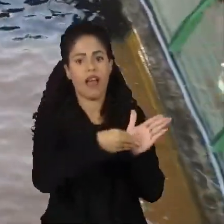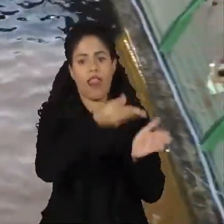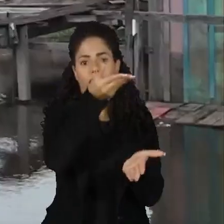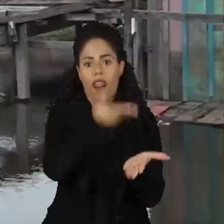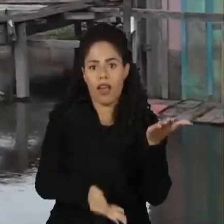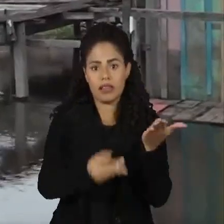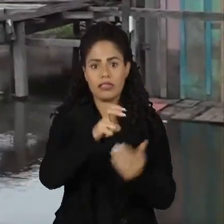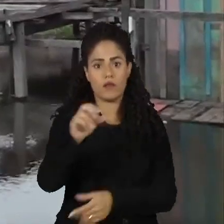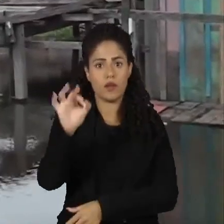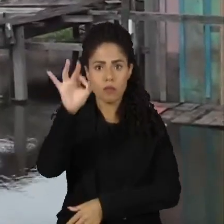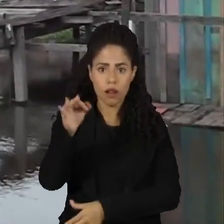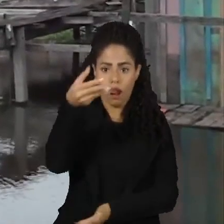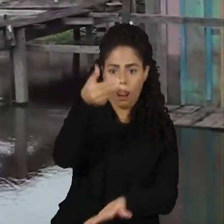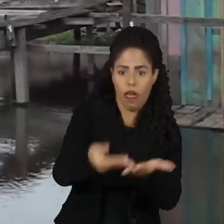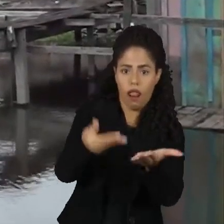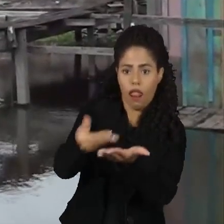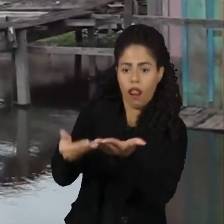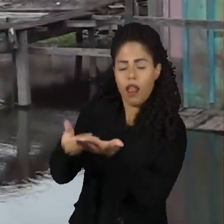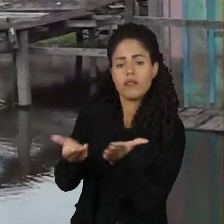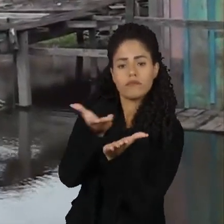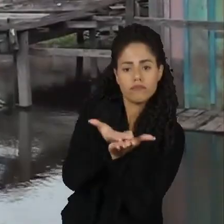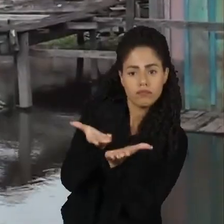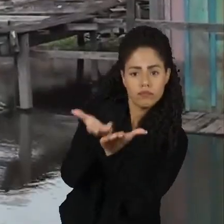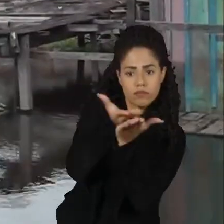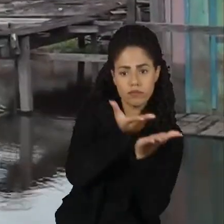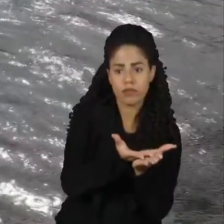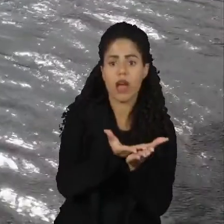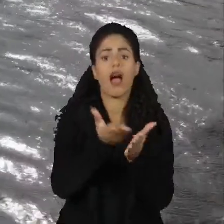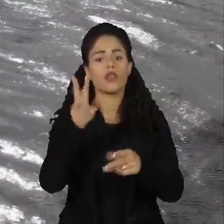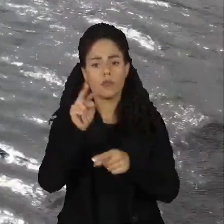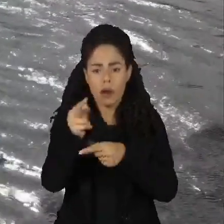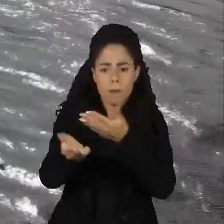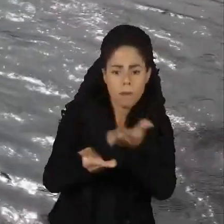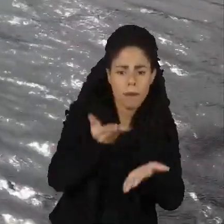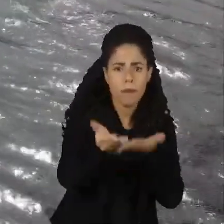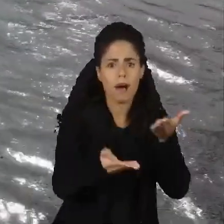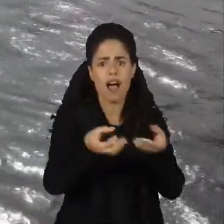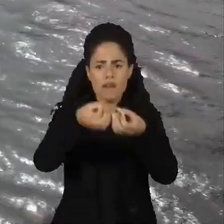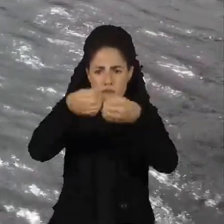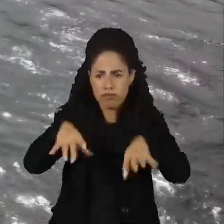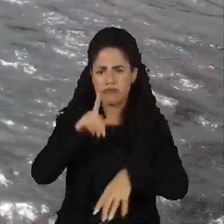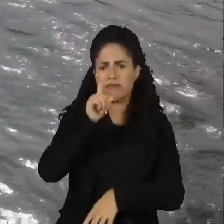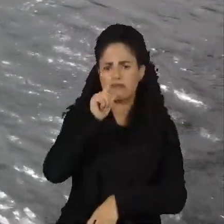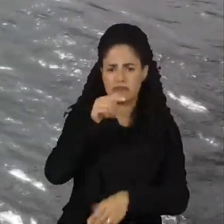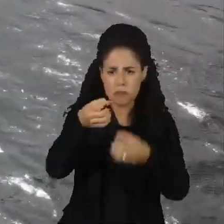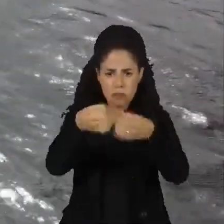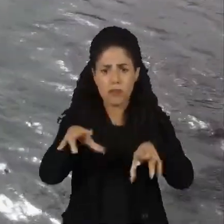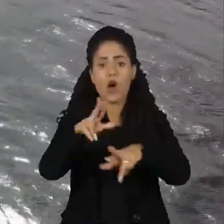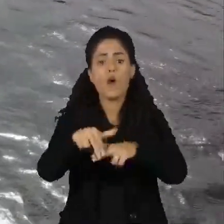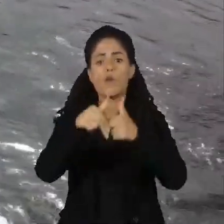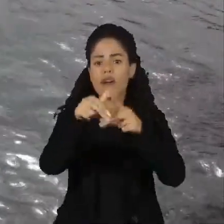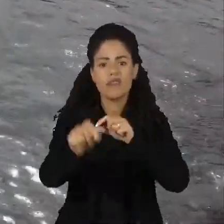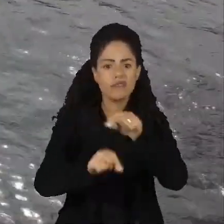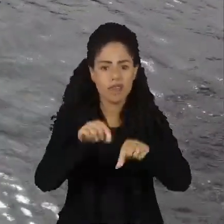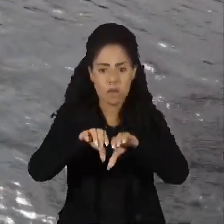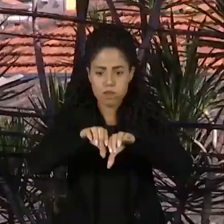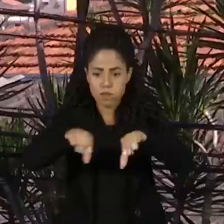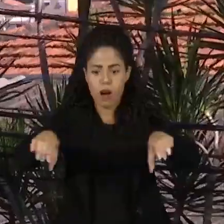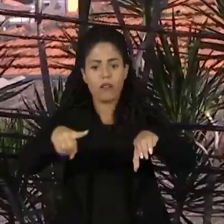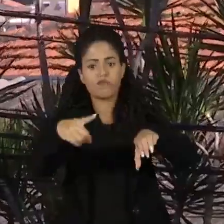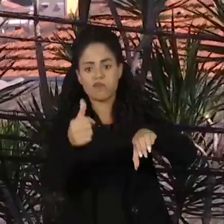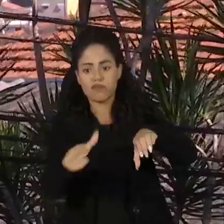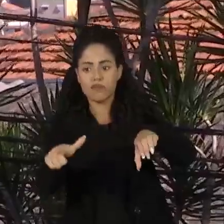produz. De acordo com um estudo do Instituto Trata Brasil, o desperdício ocorre por conta de vazamentos e fraudes.